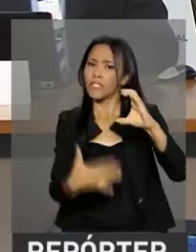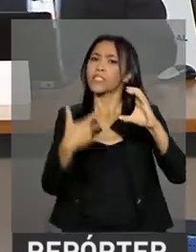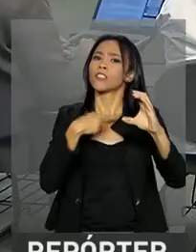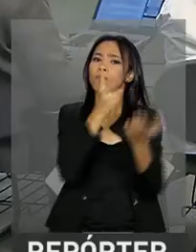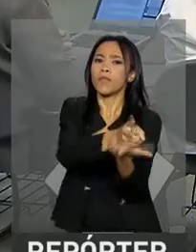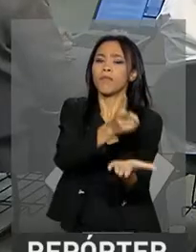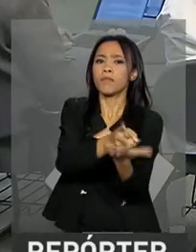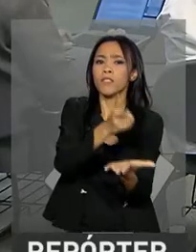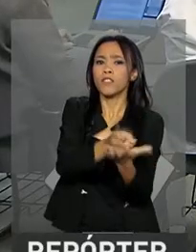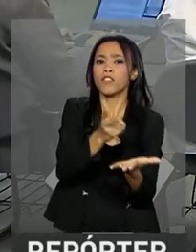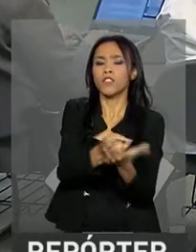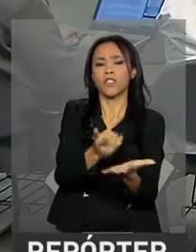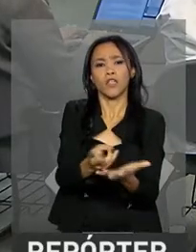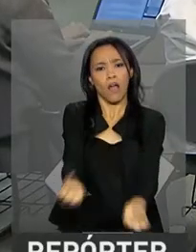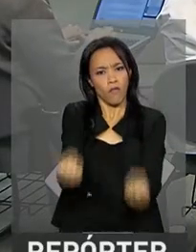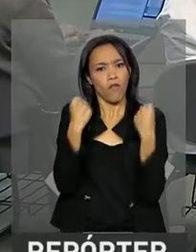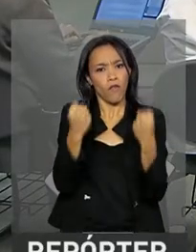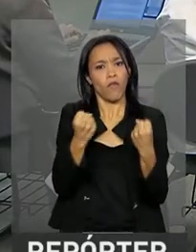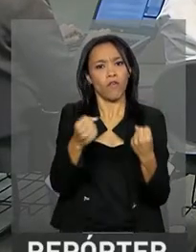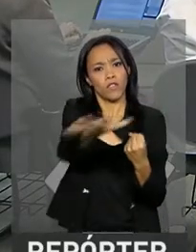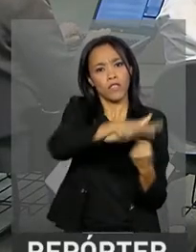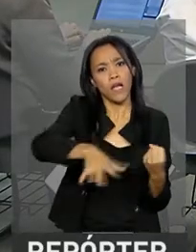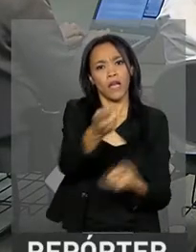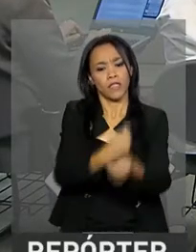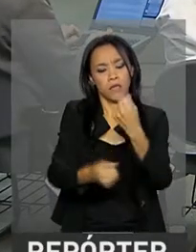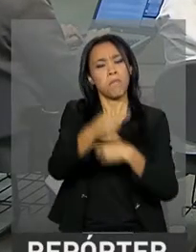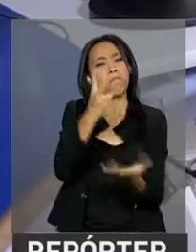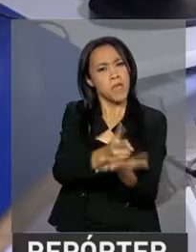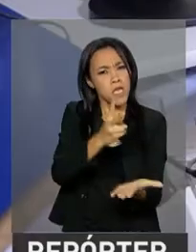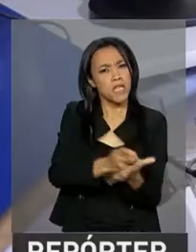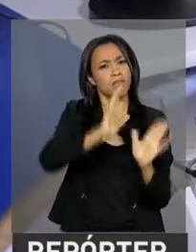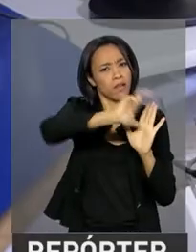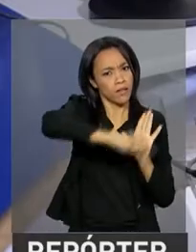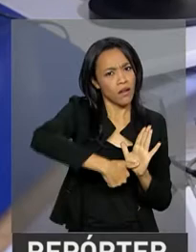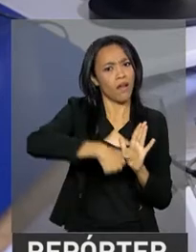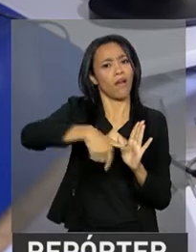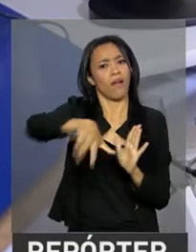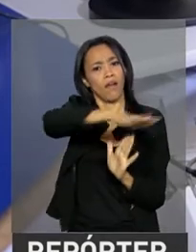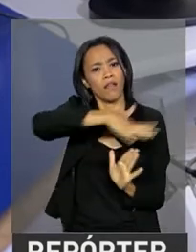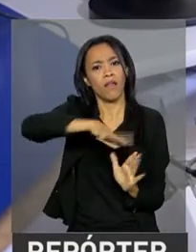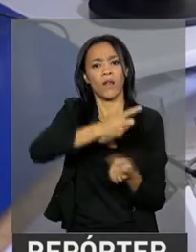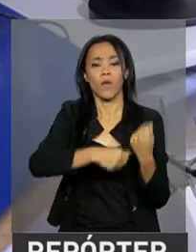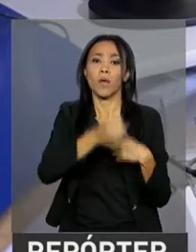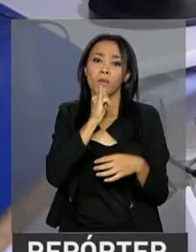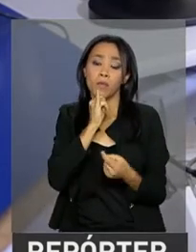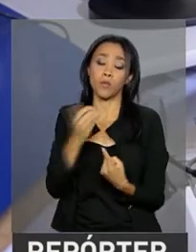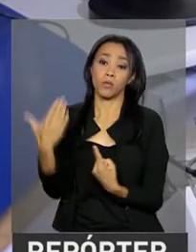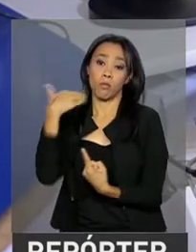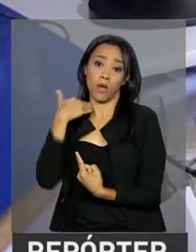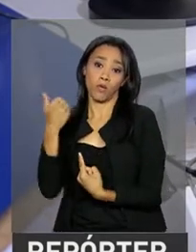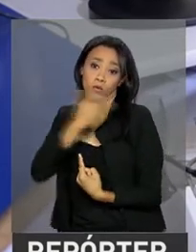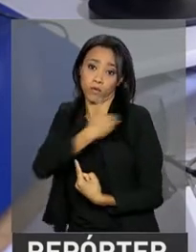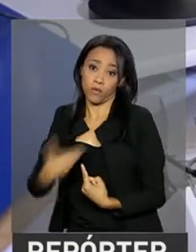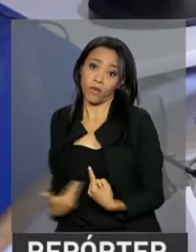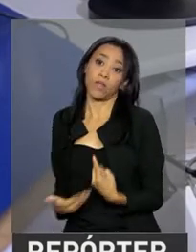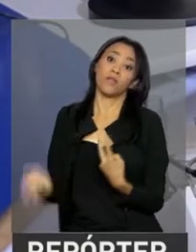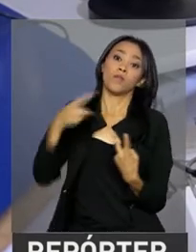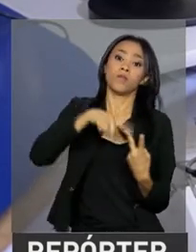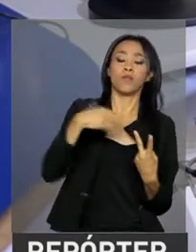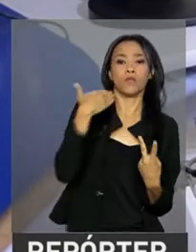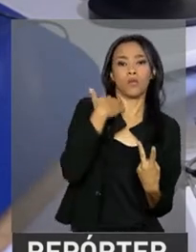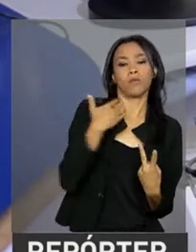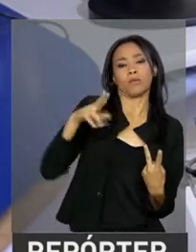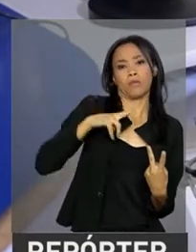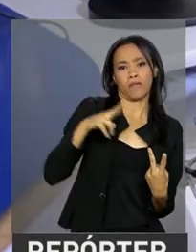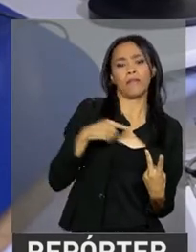financeiro, mesmo neste momento de recessão na economia. Os bancos, tanto públicos quanto privados, têm um patrimônio que